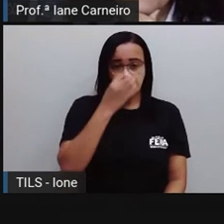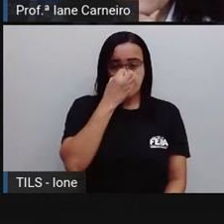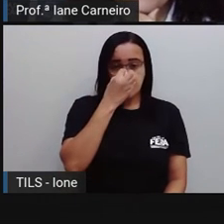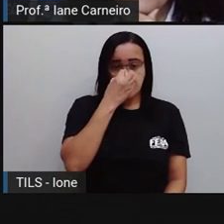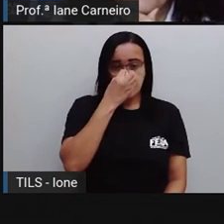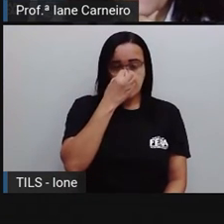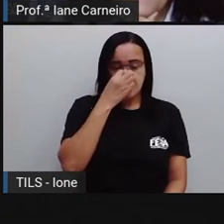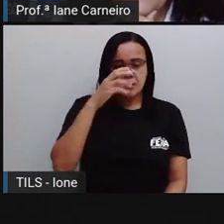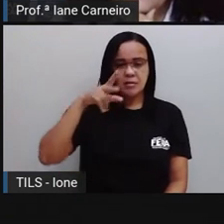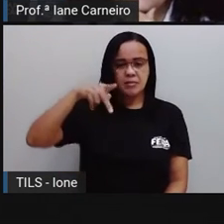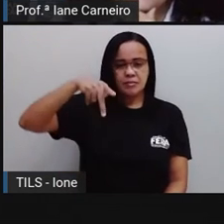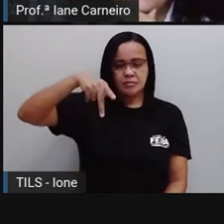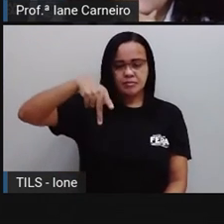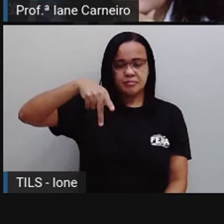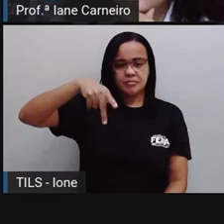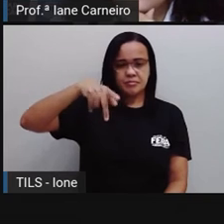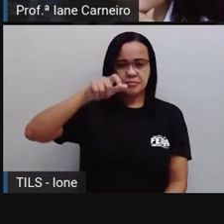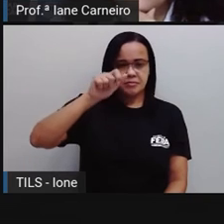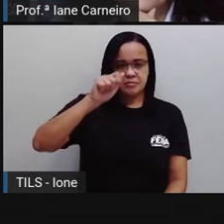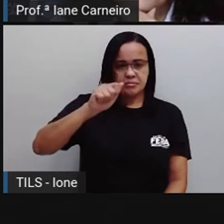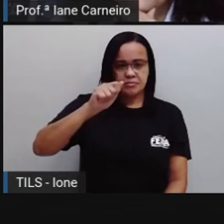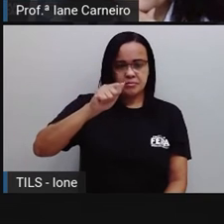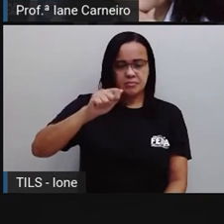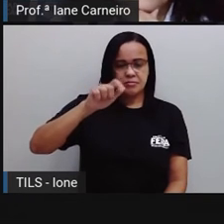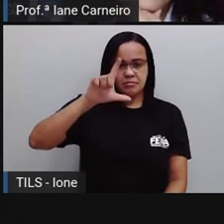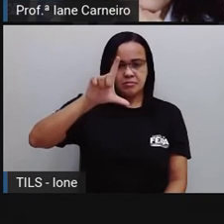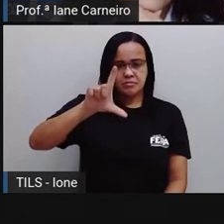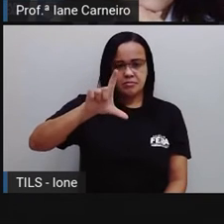a palavra PALHAÇO.